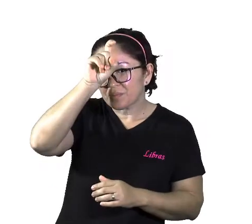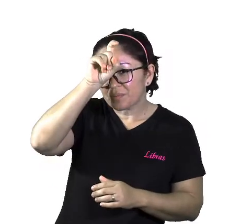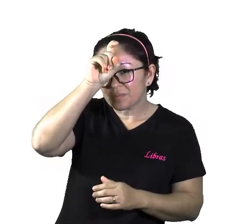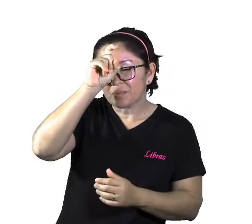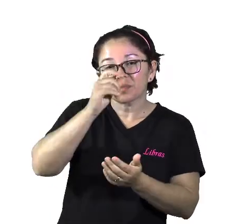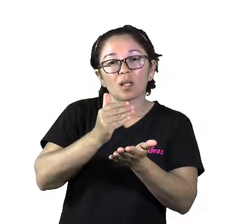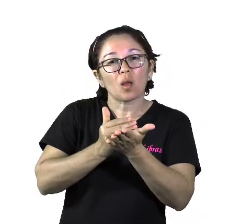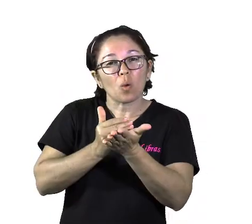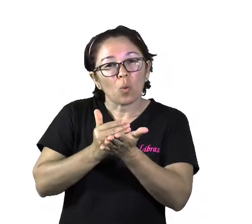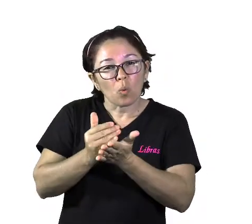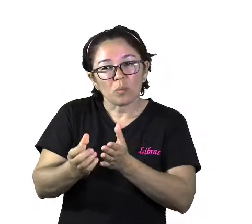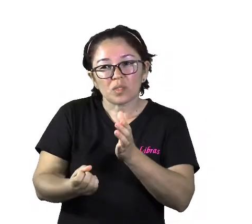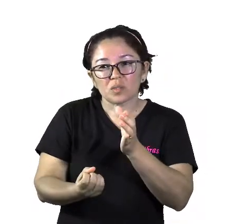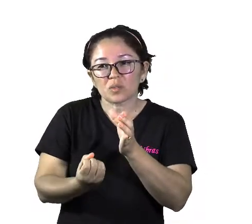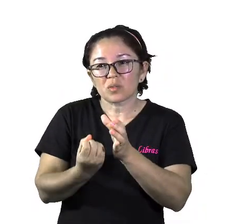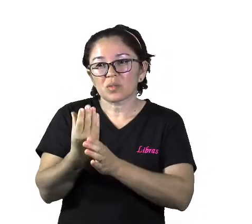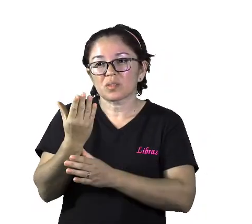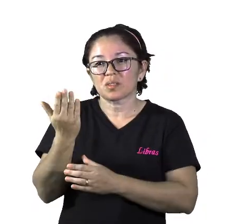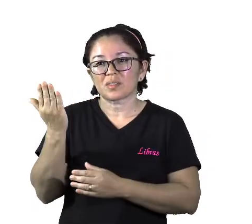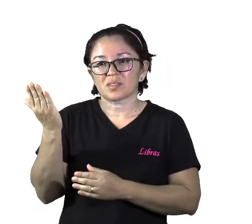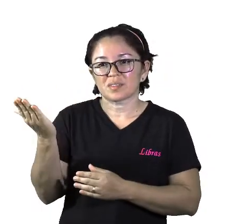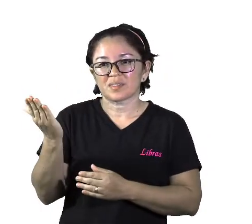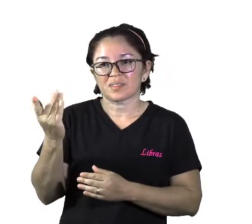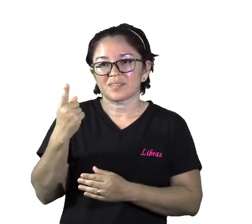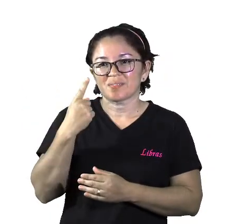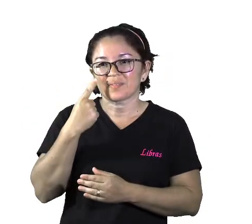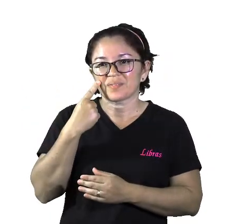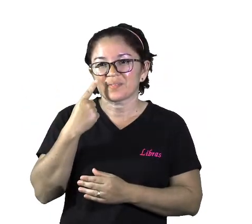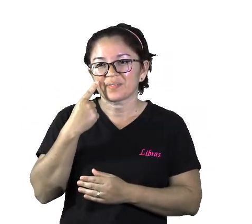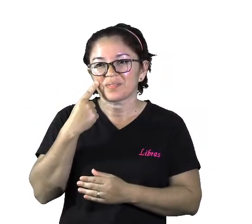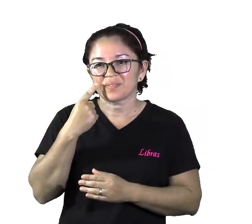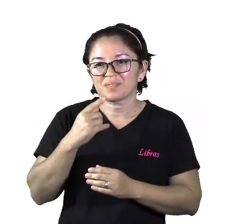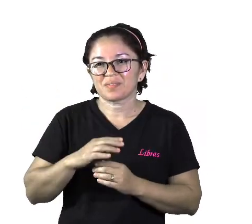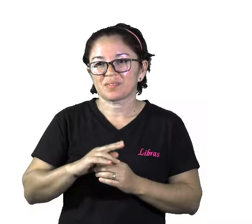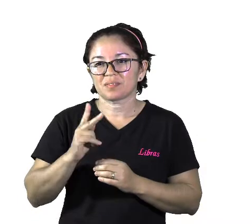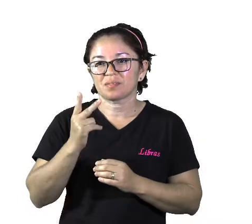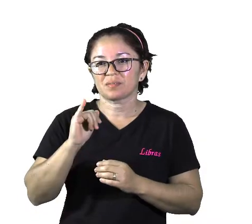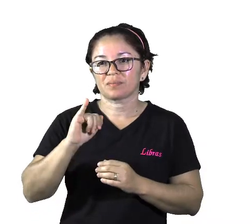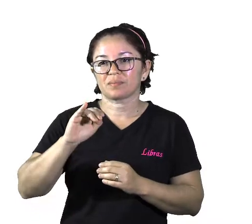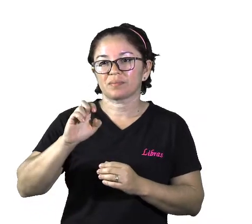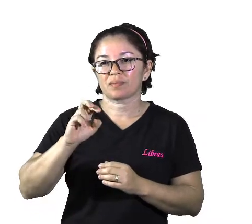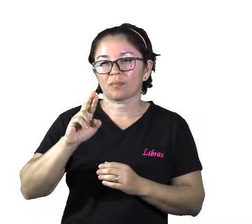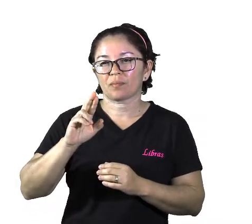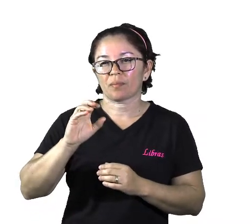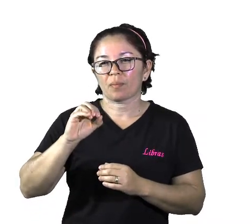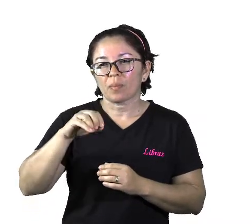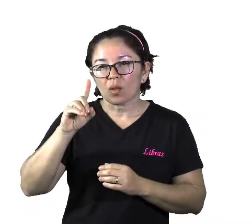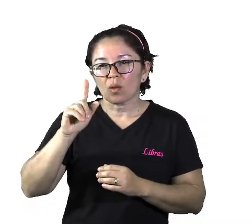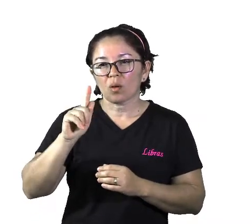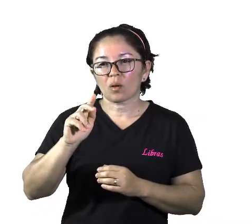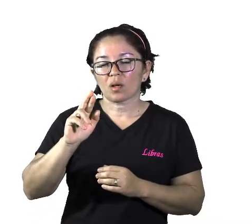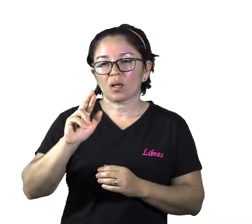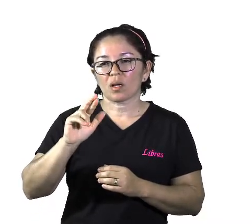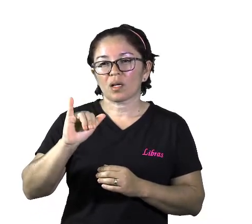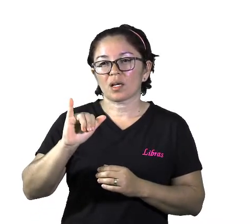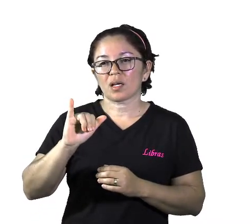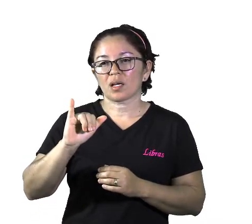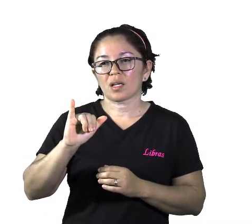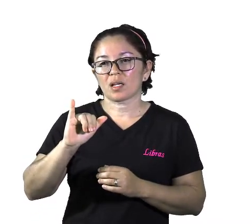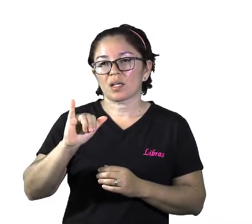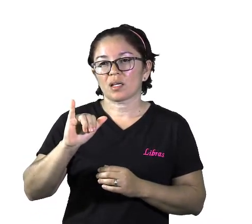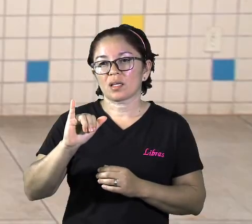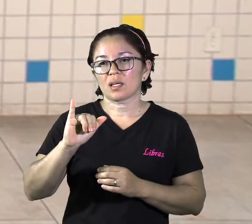hieróglifos, que eram desenhos e símbolos que representavam sons. Mas ainda tinham muitos